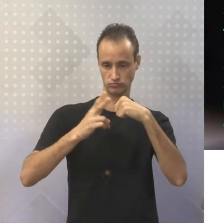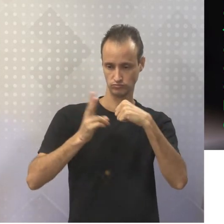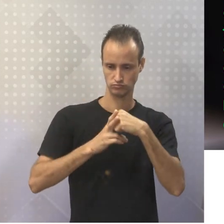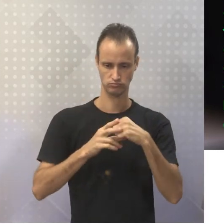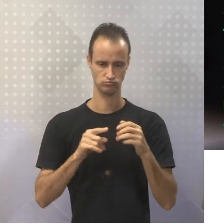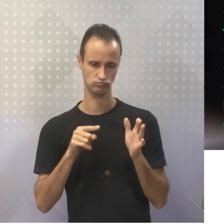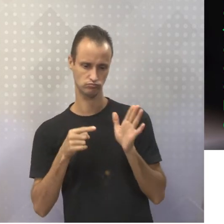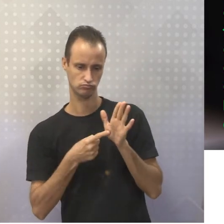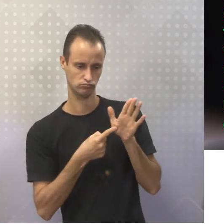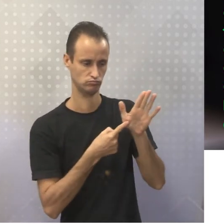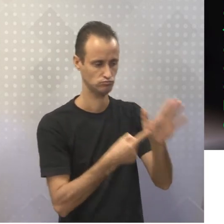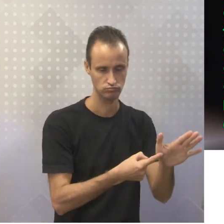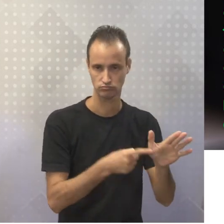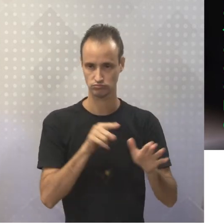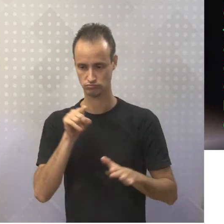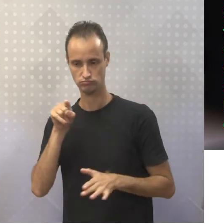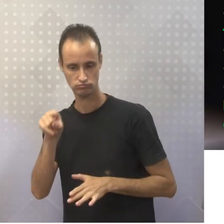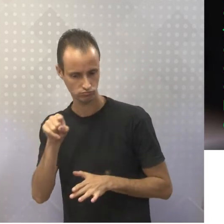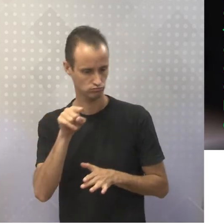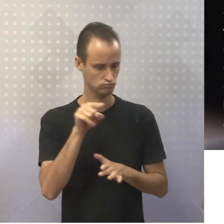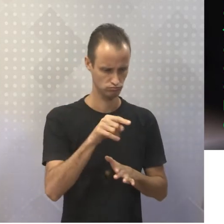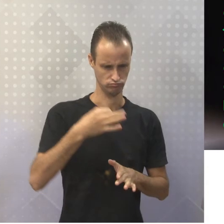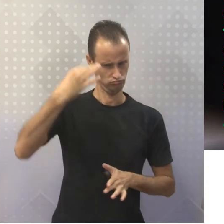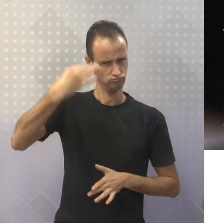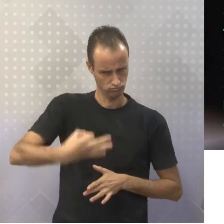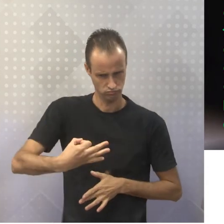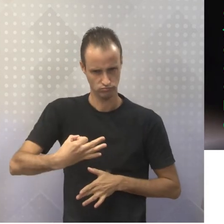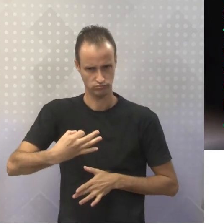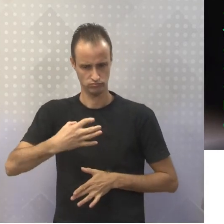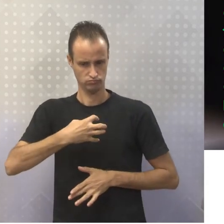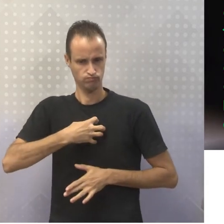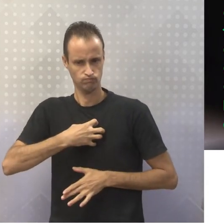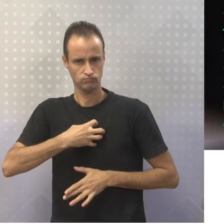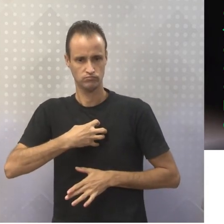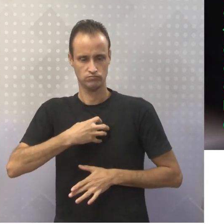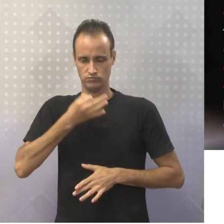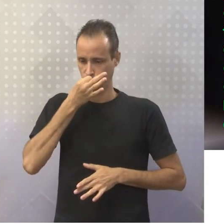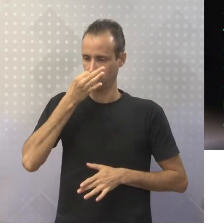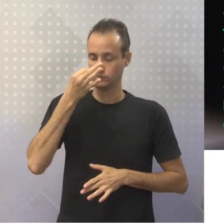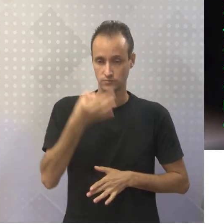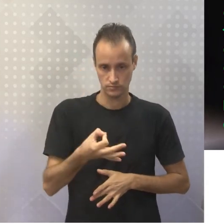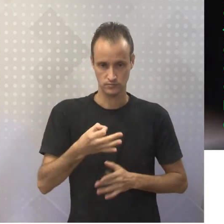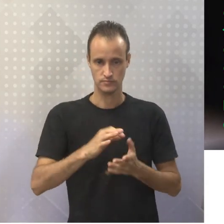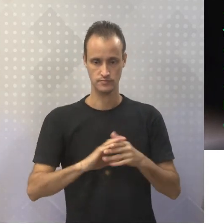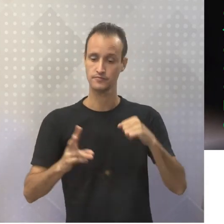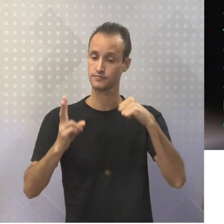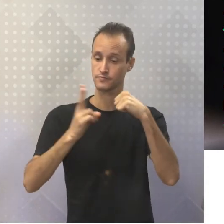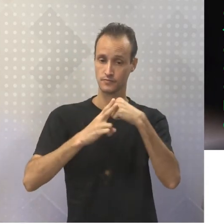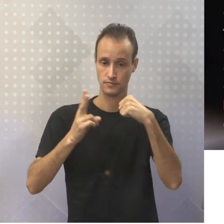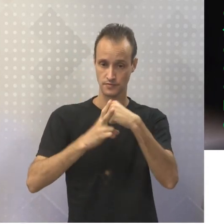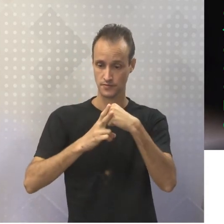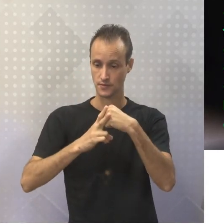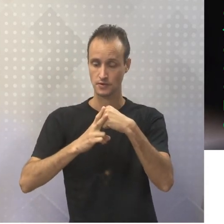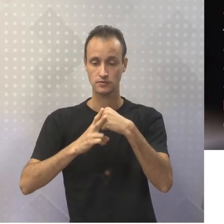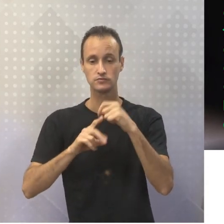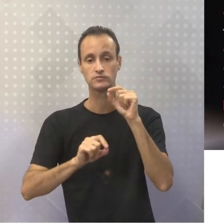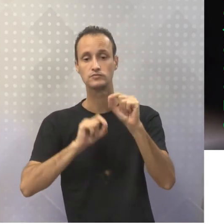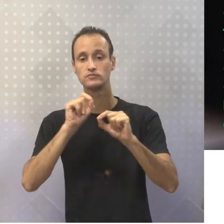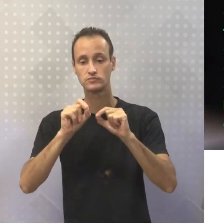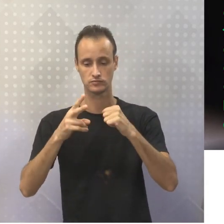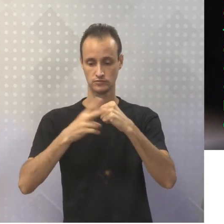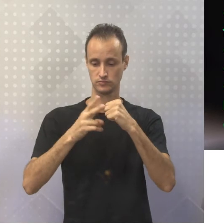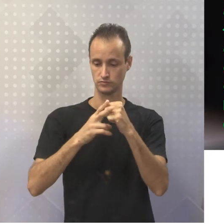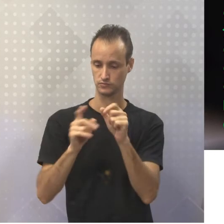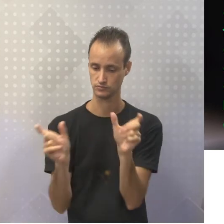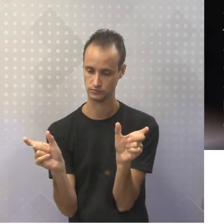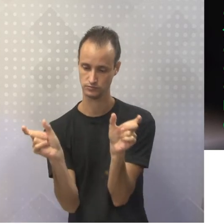indicativo, né? Que expressam uma certeza do que se está dizendo. E verbos, principalmente, verbos